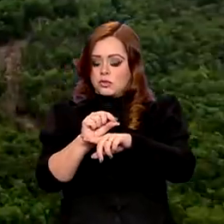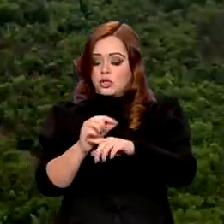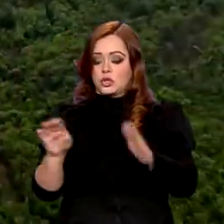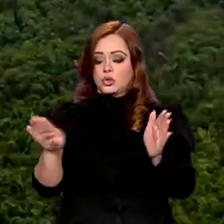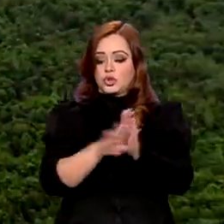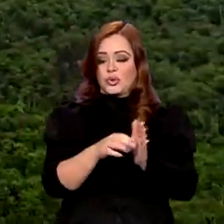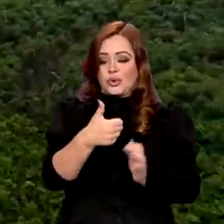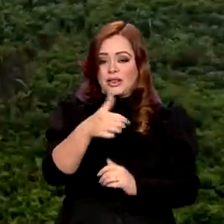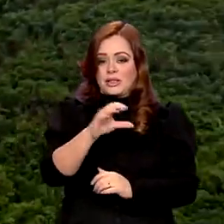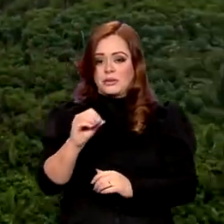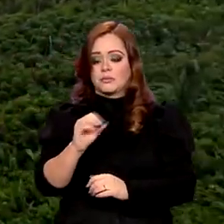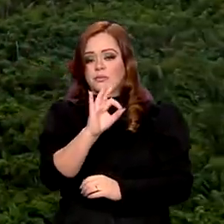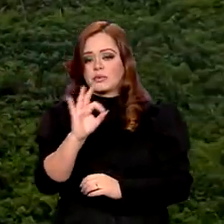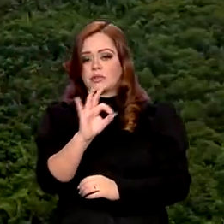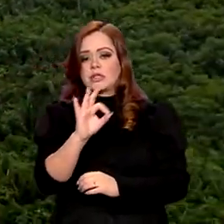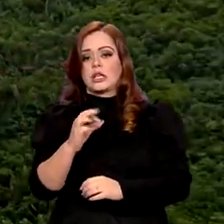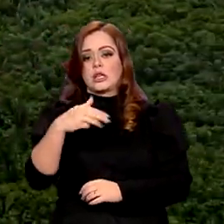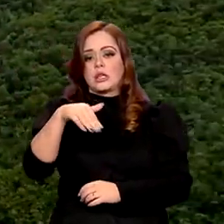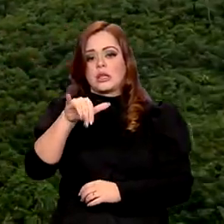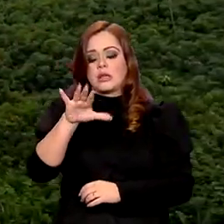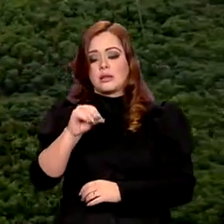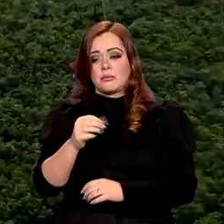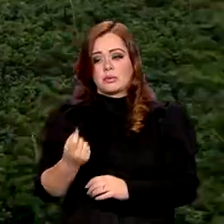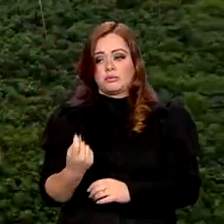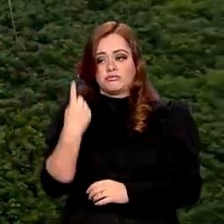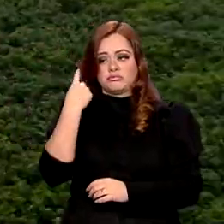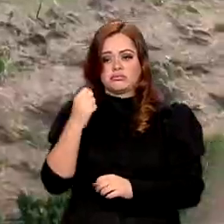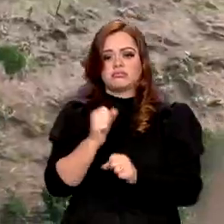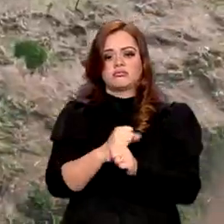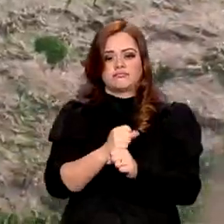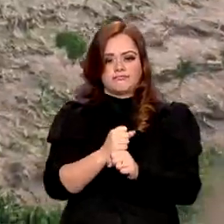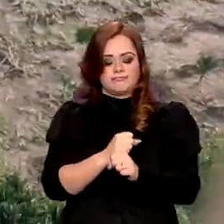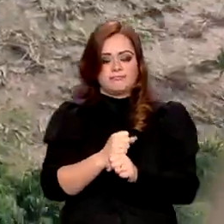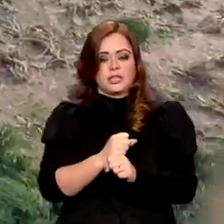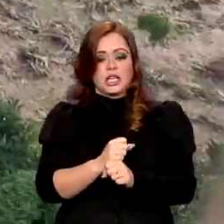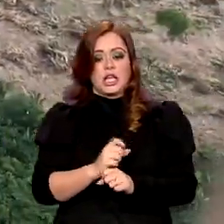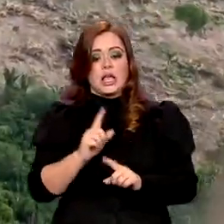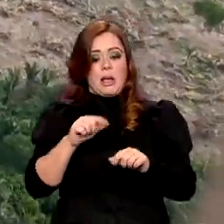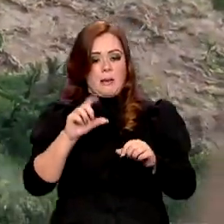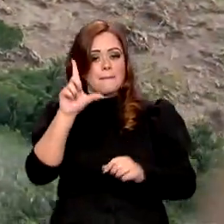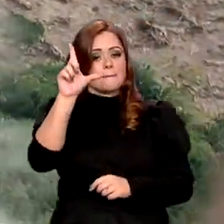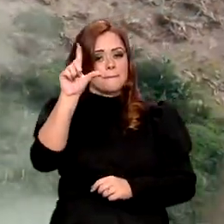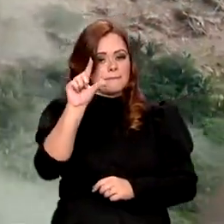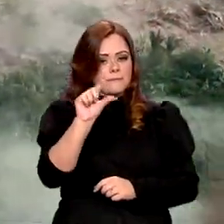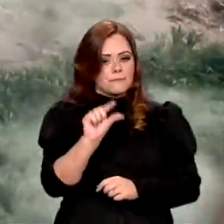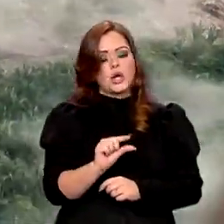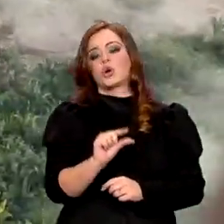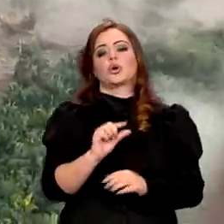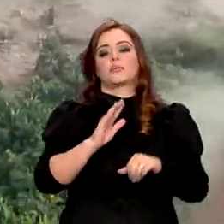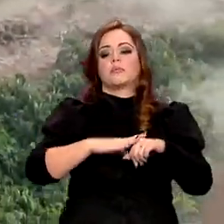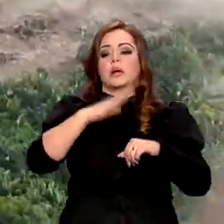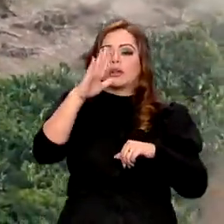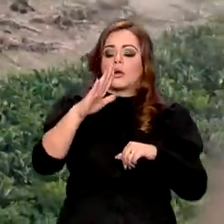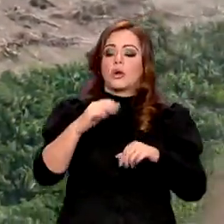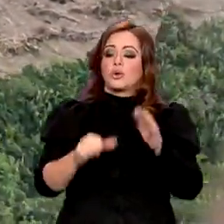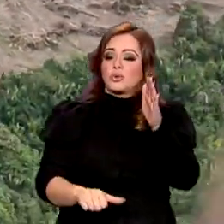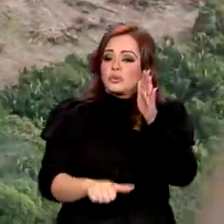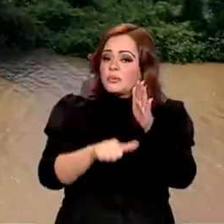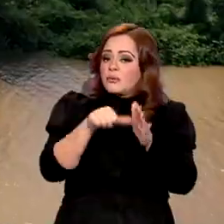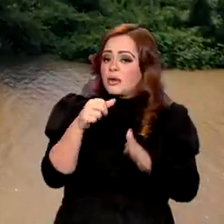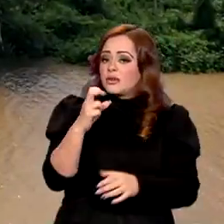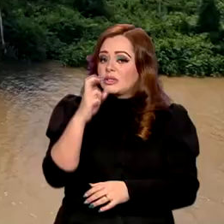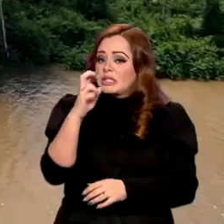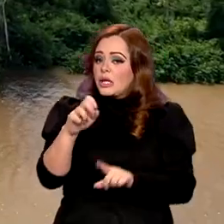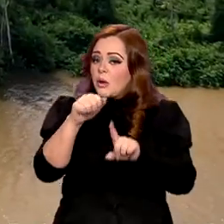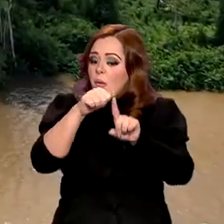maio em relação ao mesmo mês do ano passado. A queda foi ainda maior quando se leva em consideração os primeiros cinco